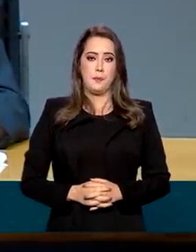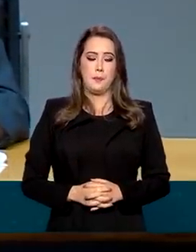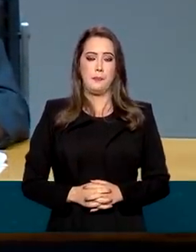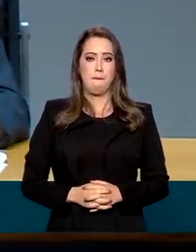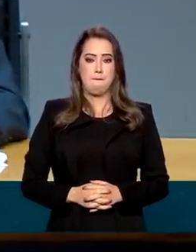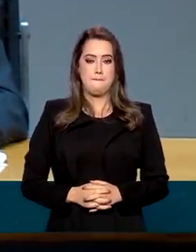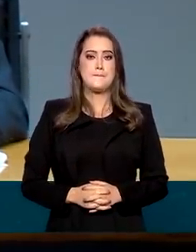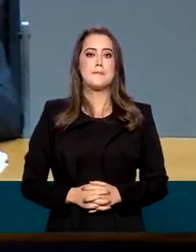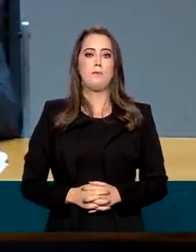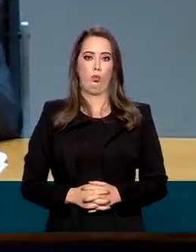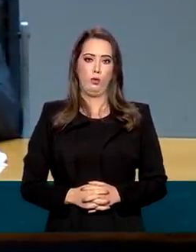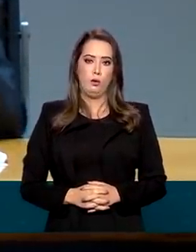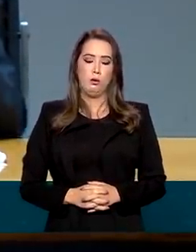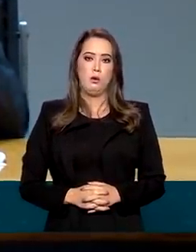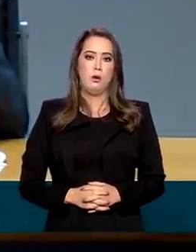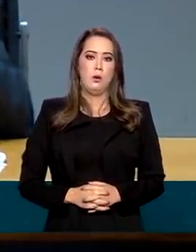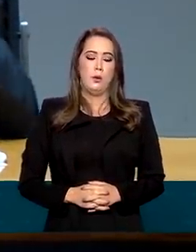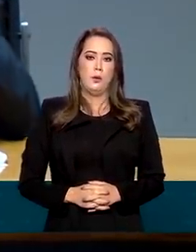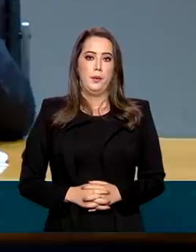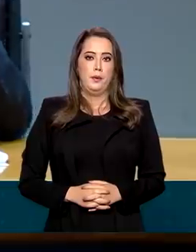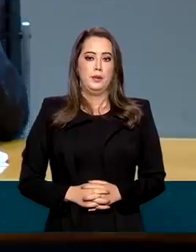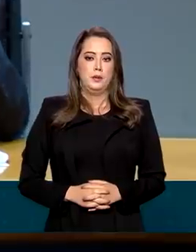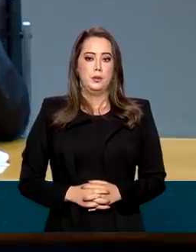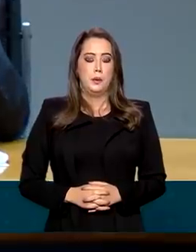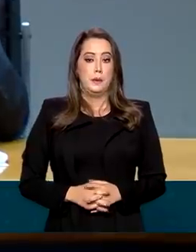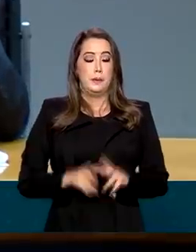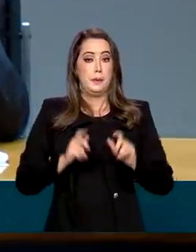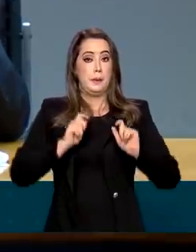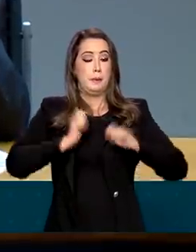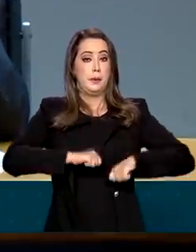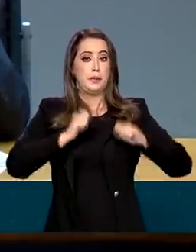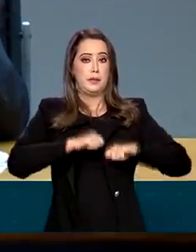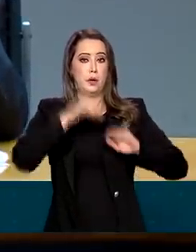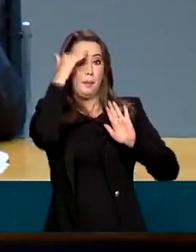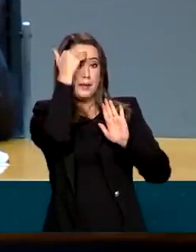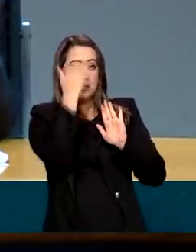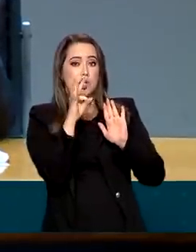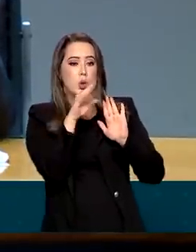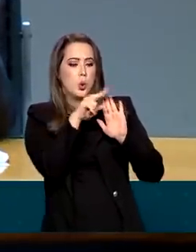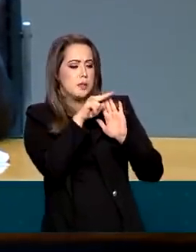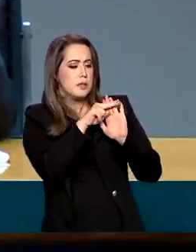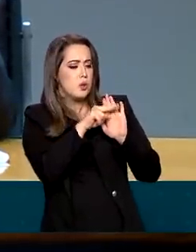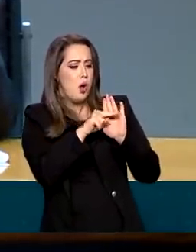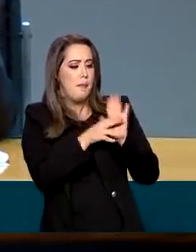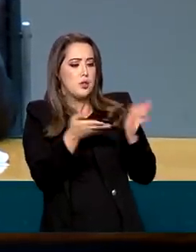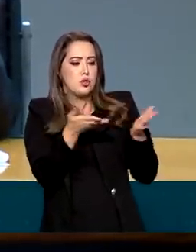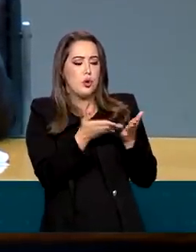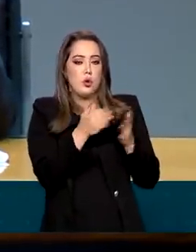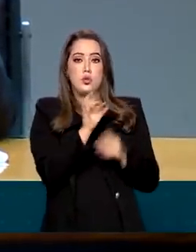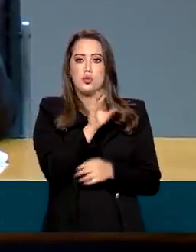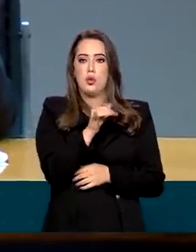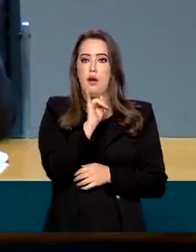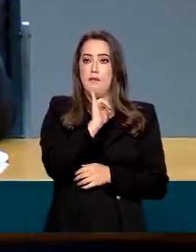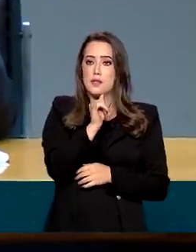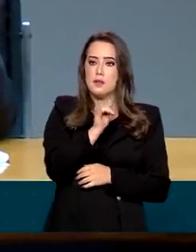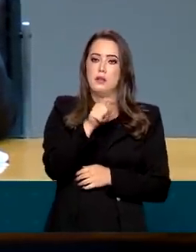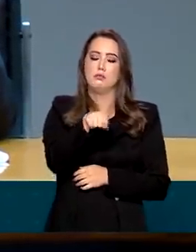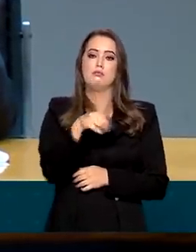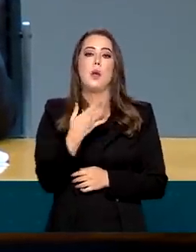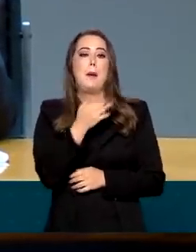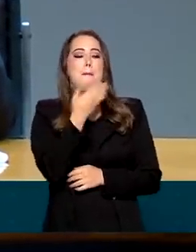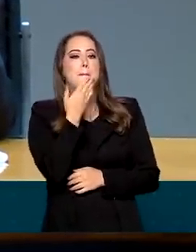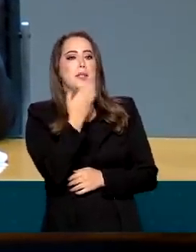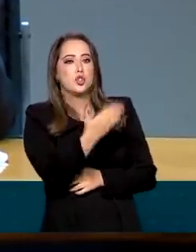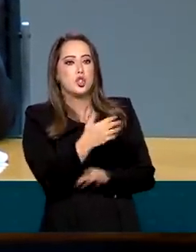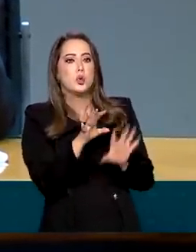Poderia ter sido feito dentro, exatamente dentro das regras atuais, apenas dizendo o seguinte, preciso de uma licença para